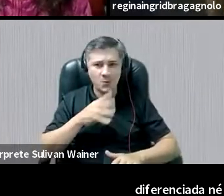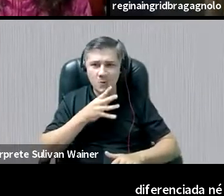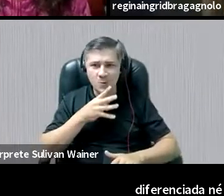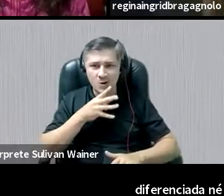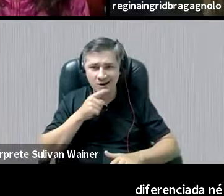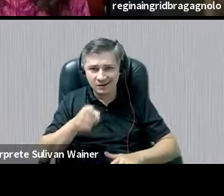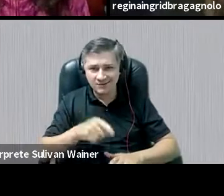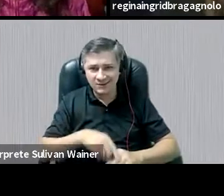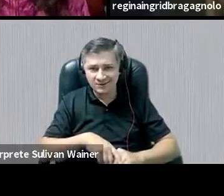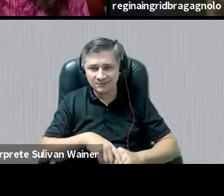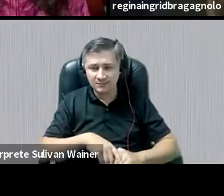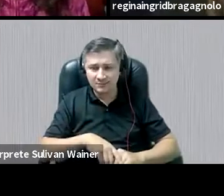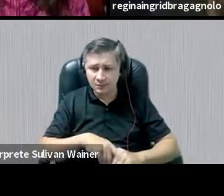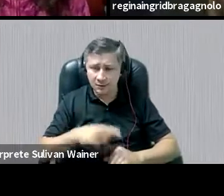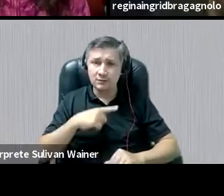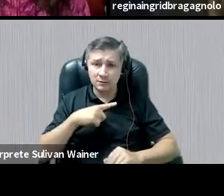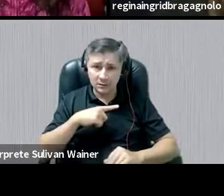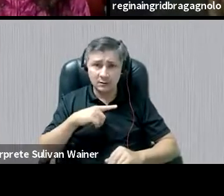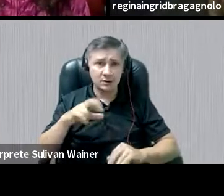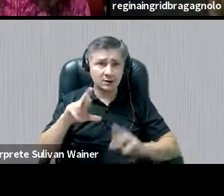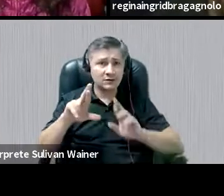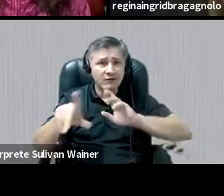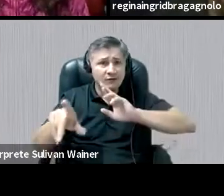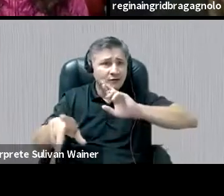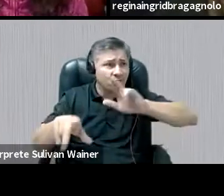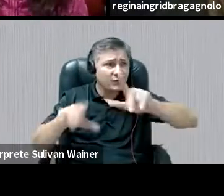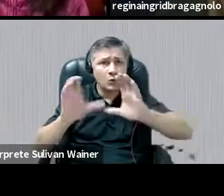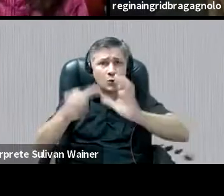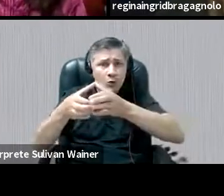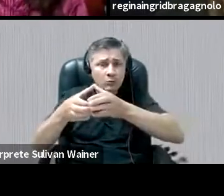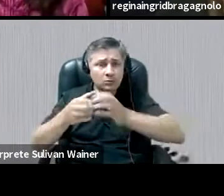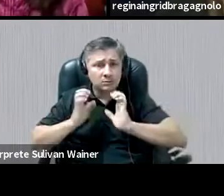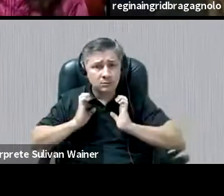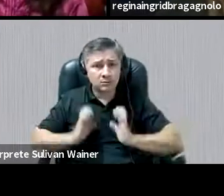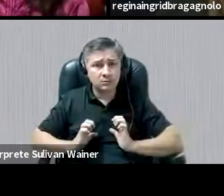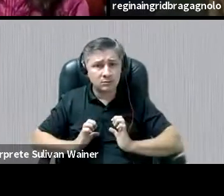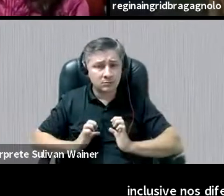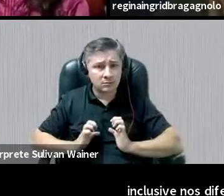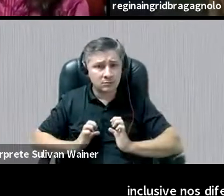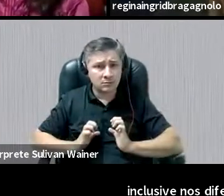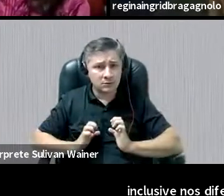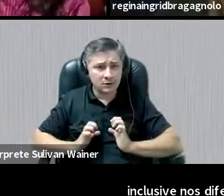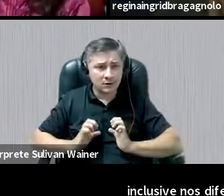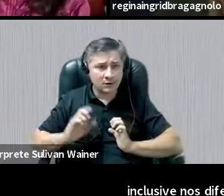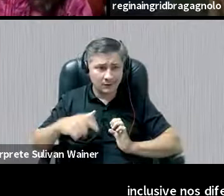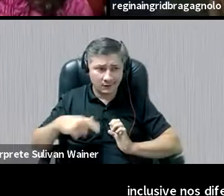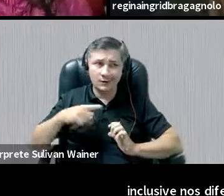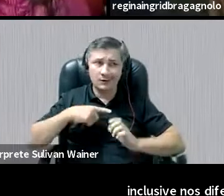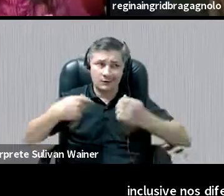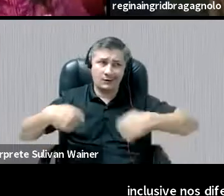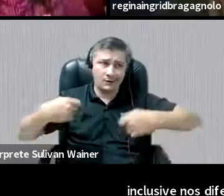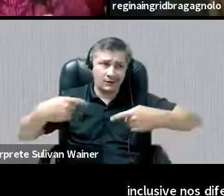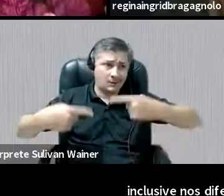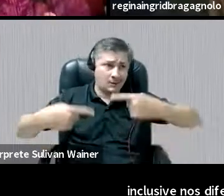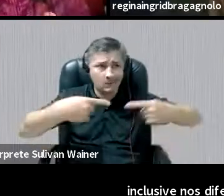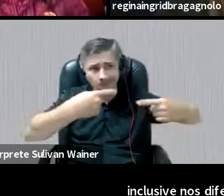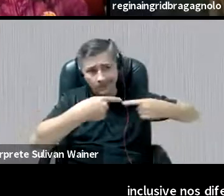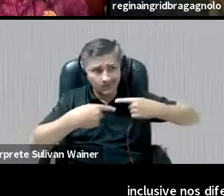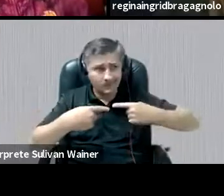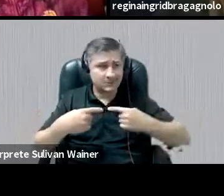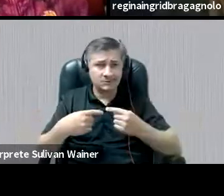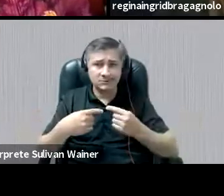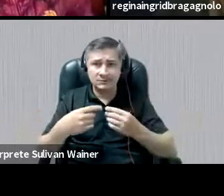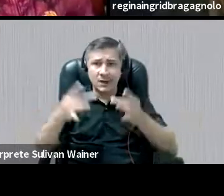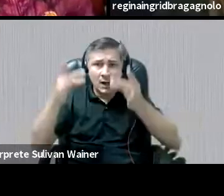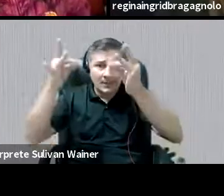inclusive, nos diferentes grupos étnicos, né? Aqui a gente faria um debate, né? Eu não sou especialista nisso, eu conheço